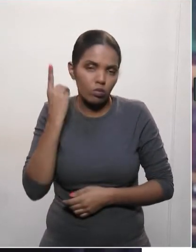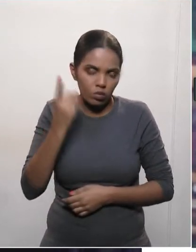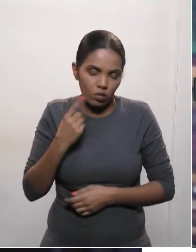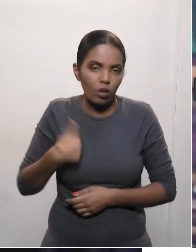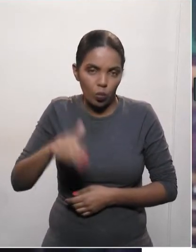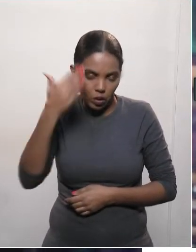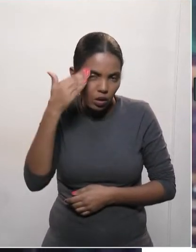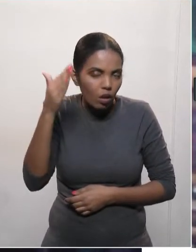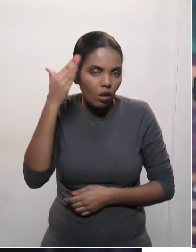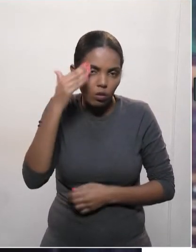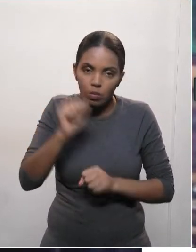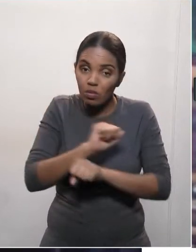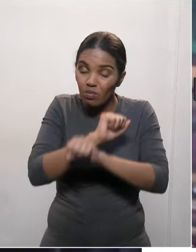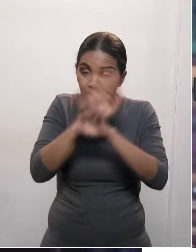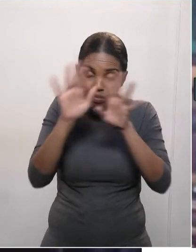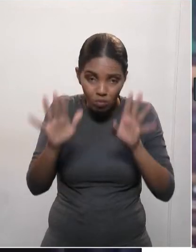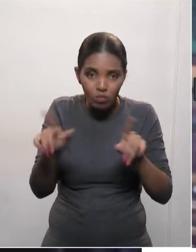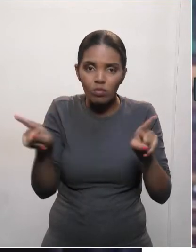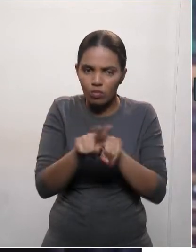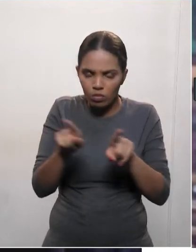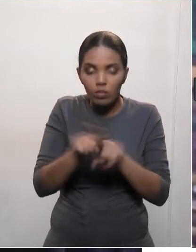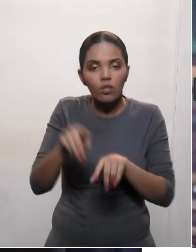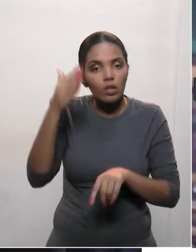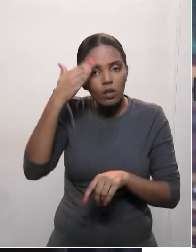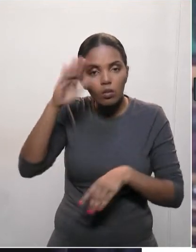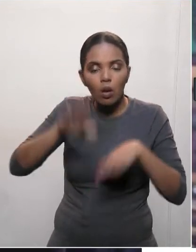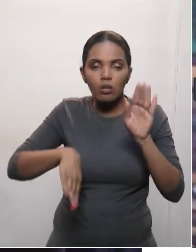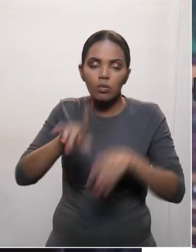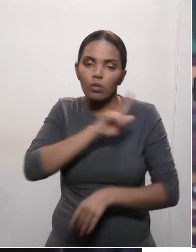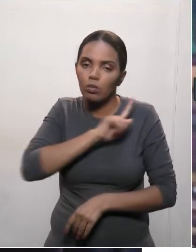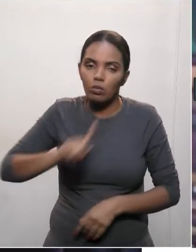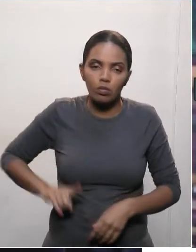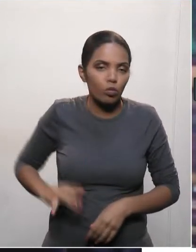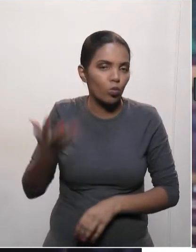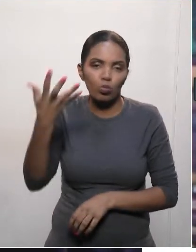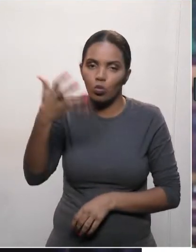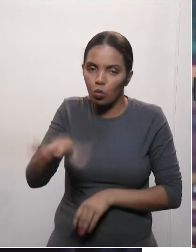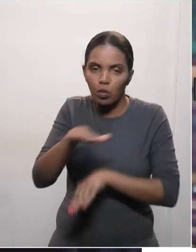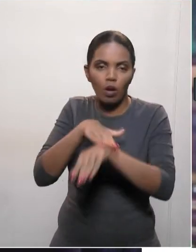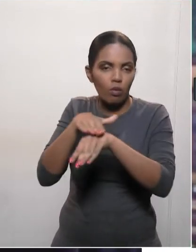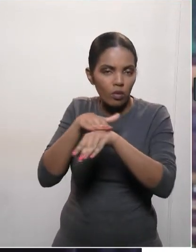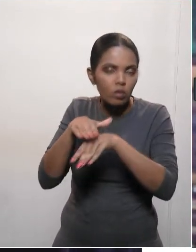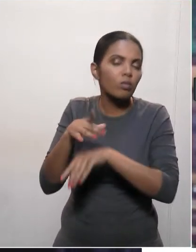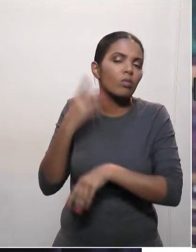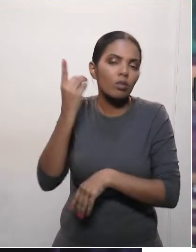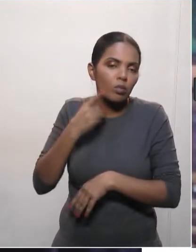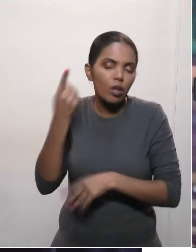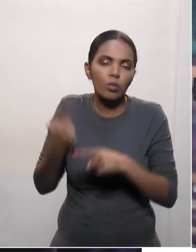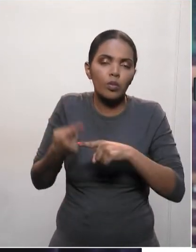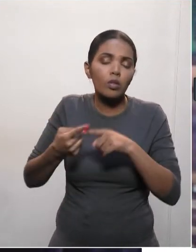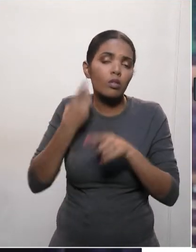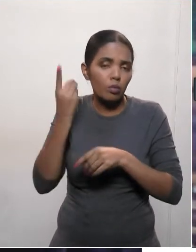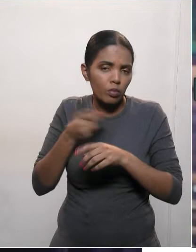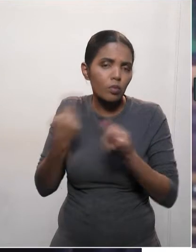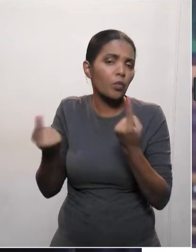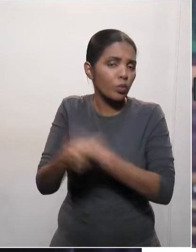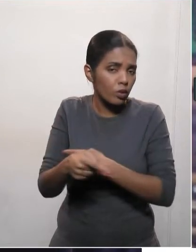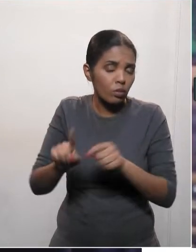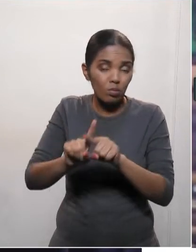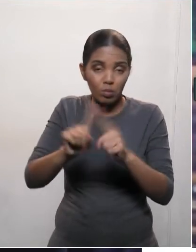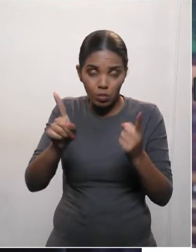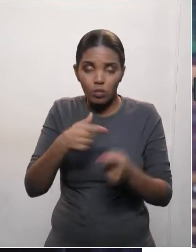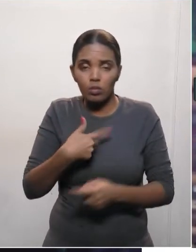entendo muito bem isso. Entendo que o governador, às vezes, não quer atender o deputado porque o deputado é da oposição, mas eu quero que o